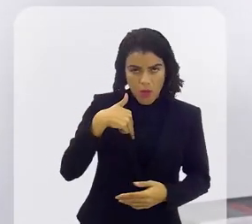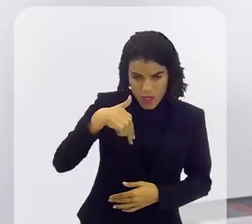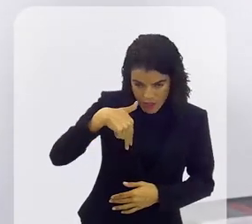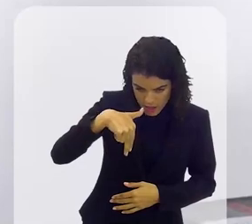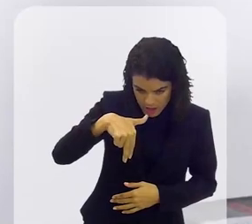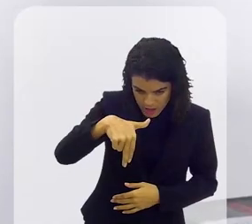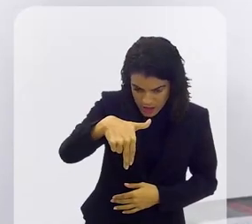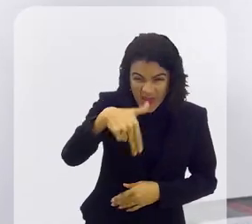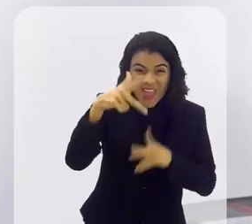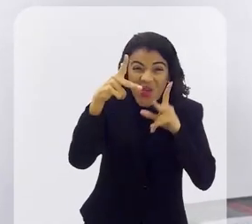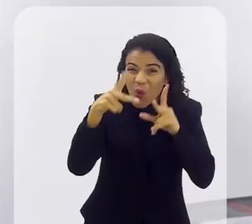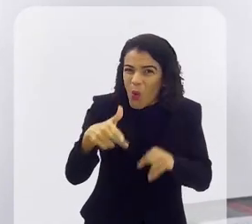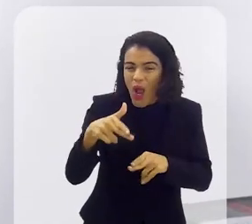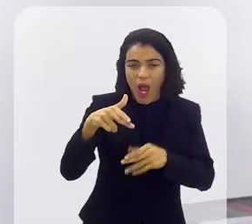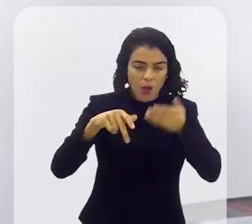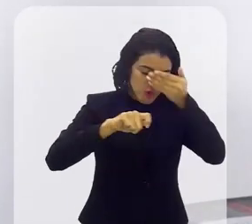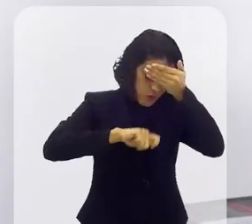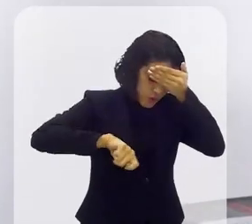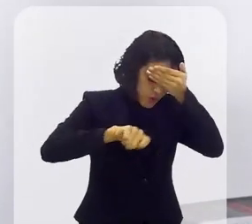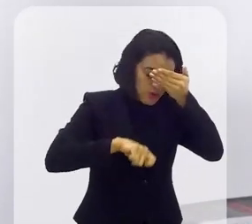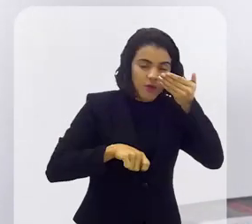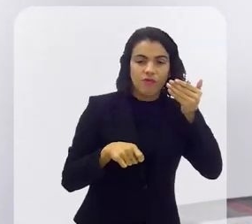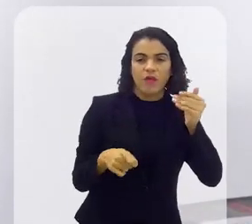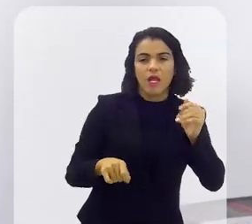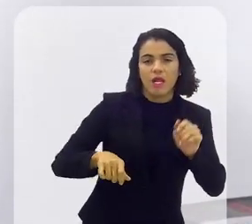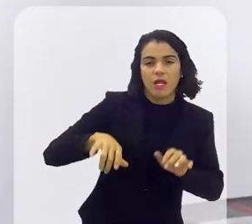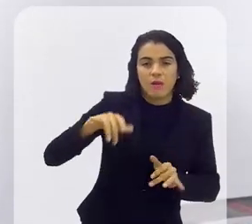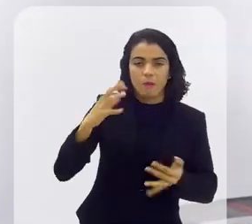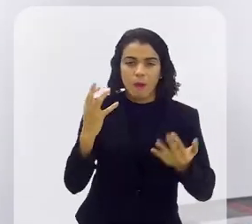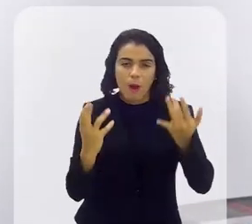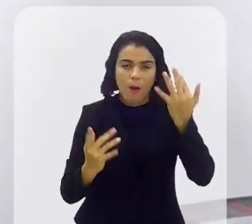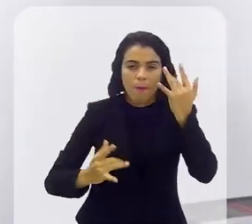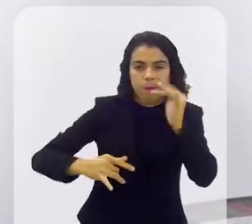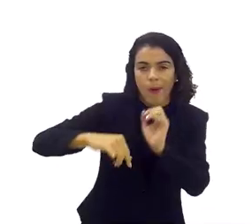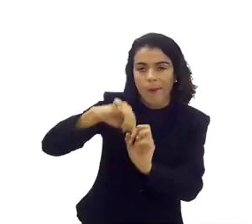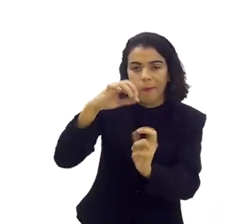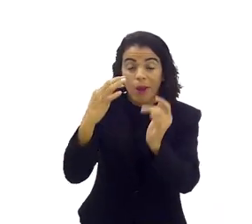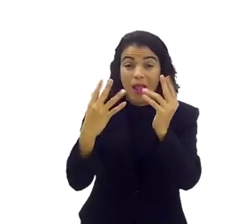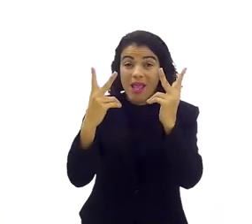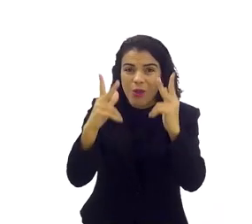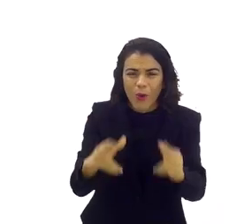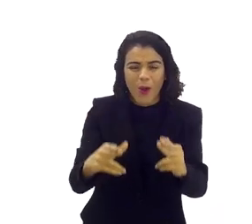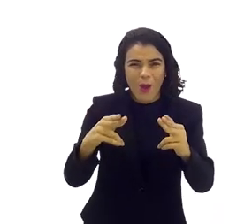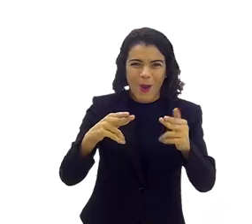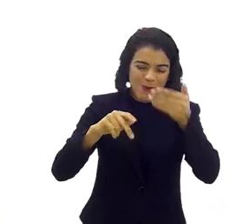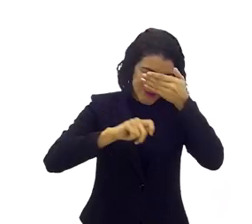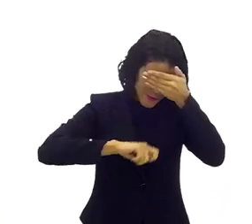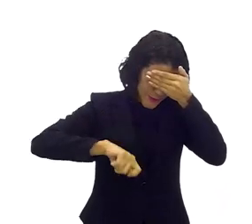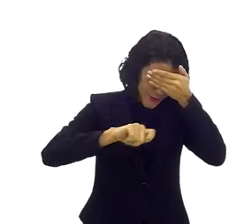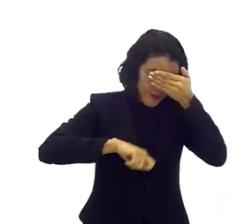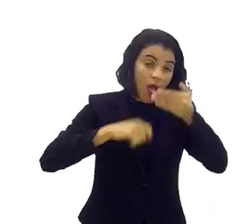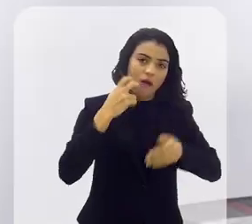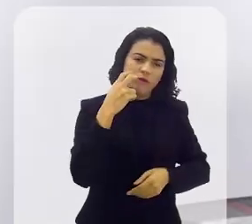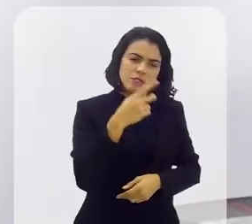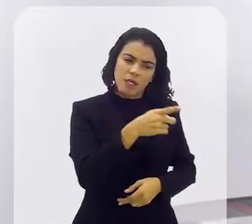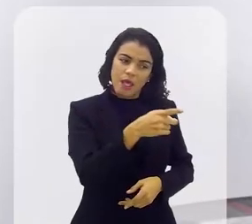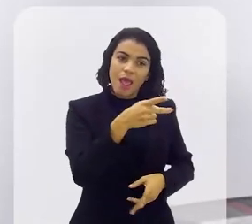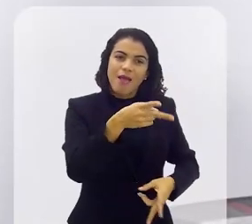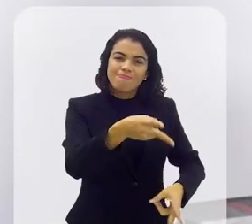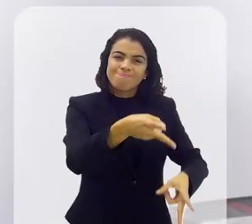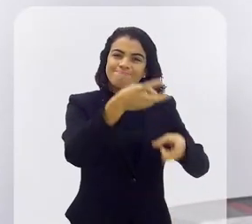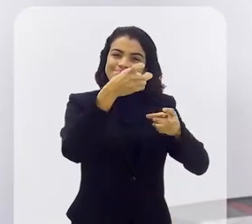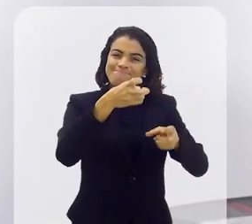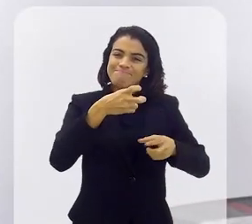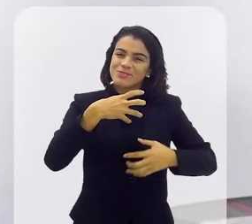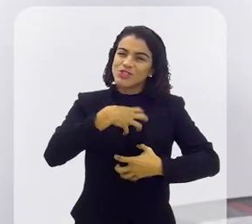então ele andava como o Chico ele gesticulava como o Chico aí você conseguia ver